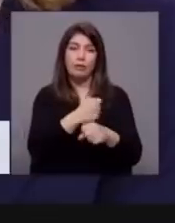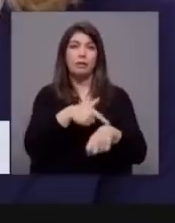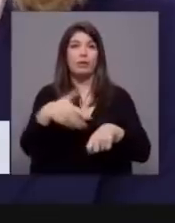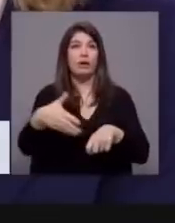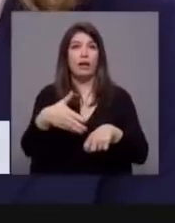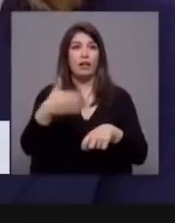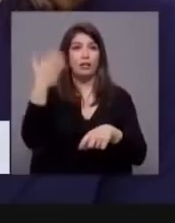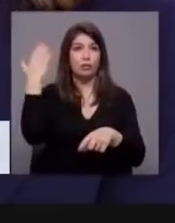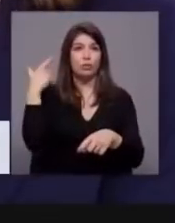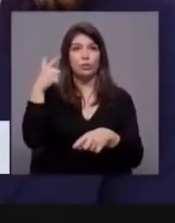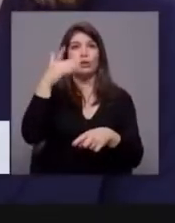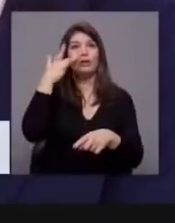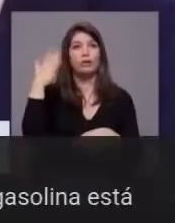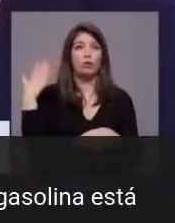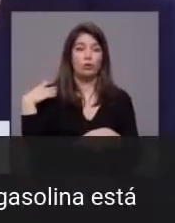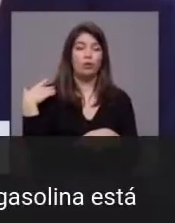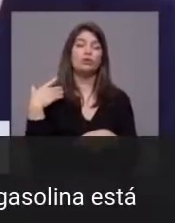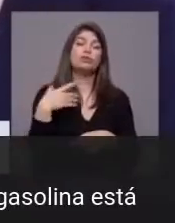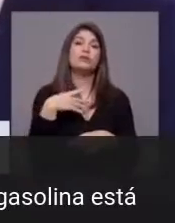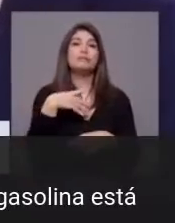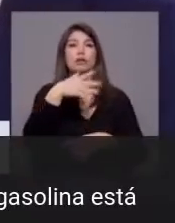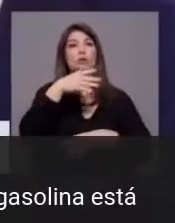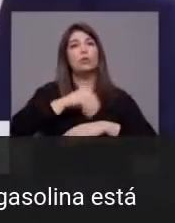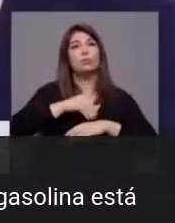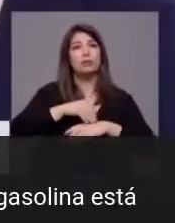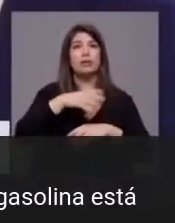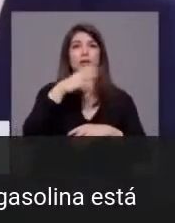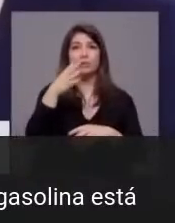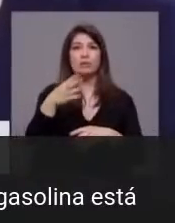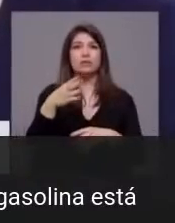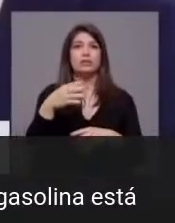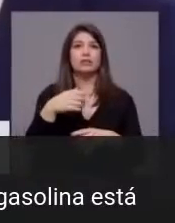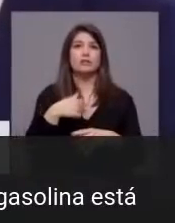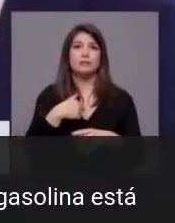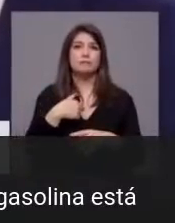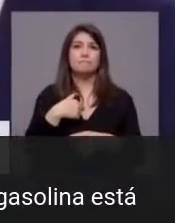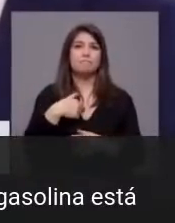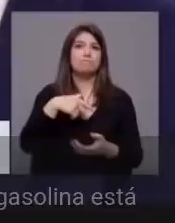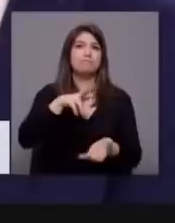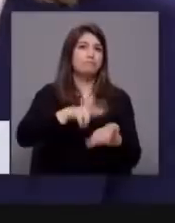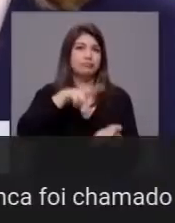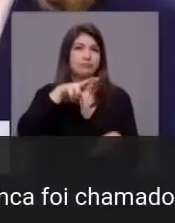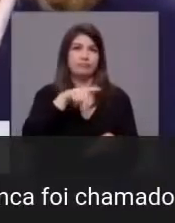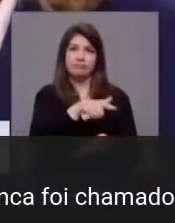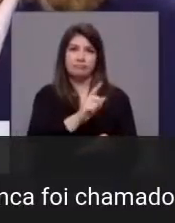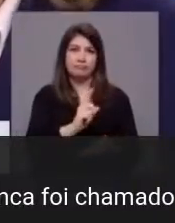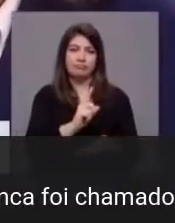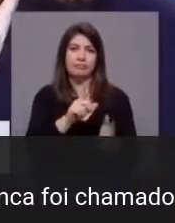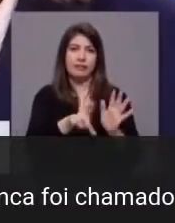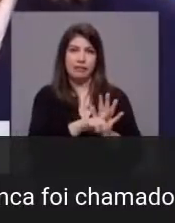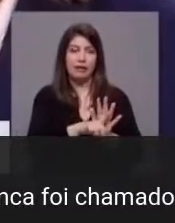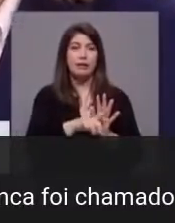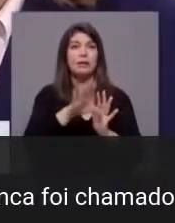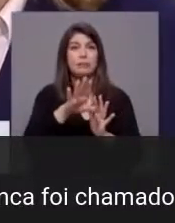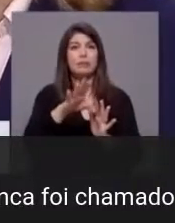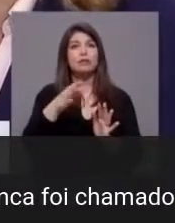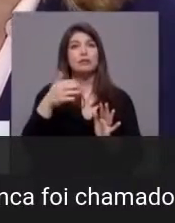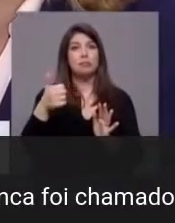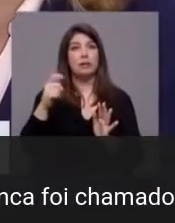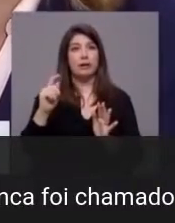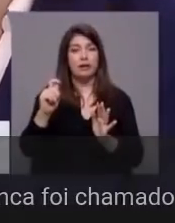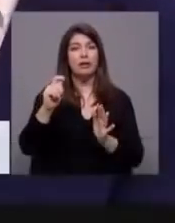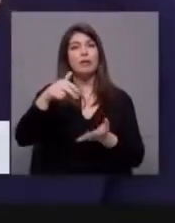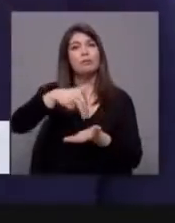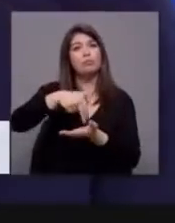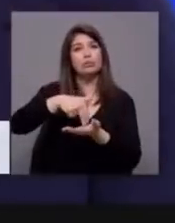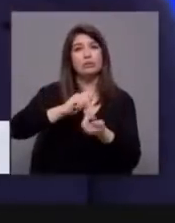Costa, no seu comentário, dizia que dificilmente teria viabilizado aquela legislação. Ora, o Bloco de Esquerda não mudou de posição de